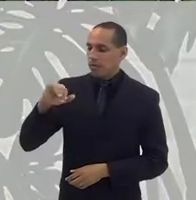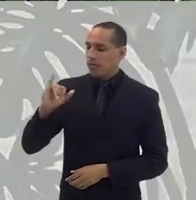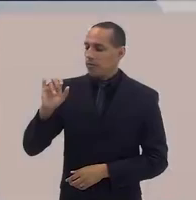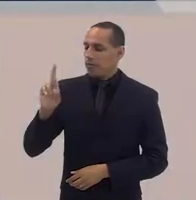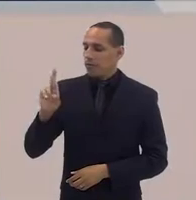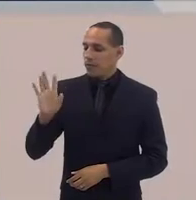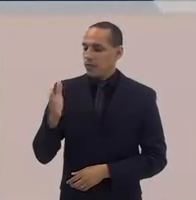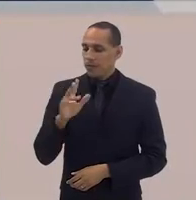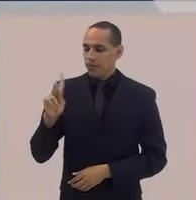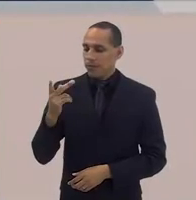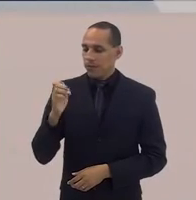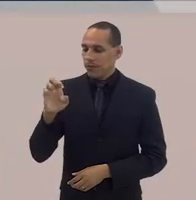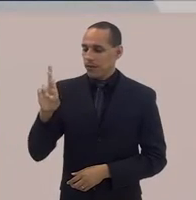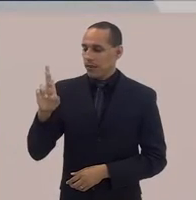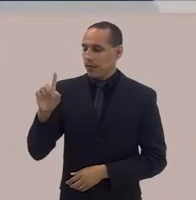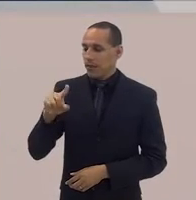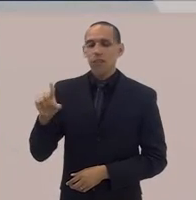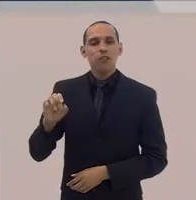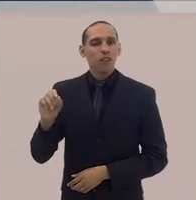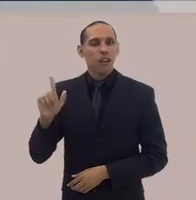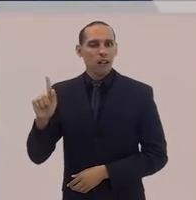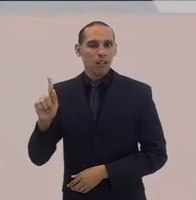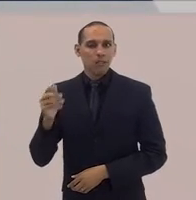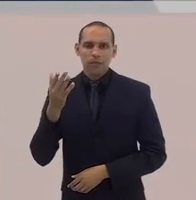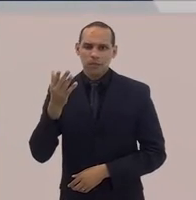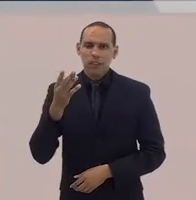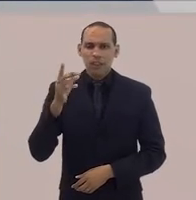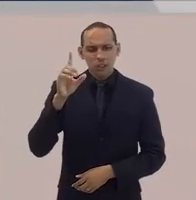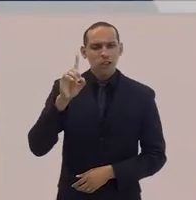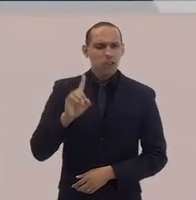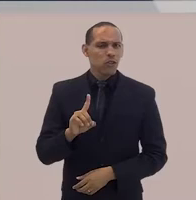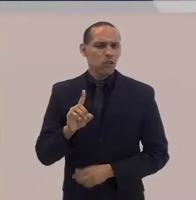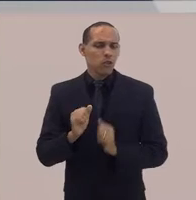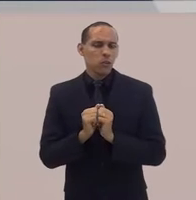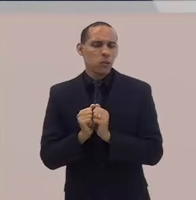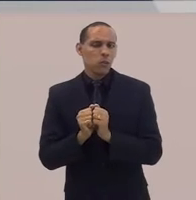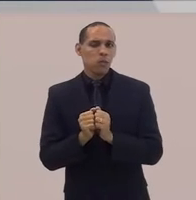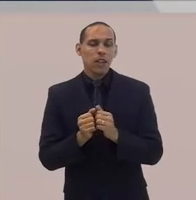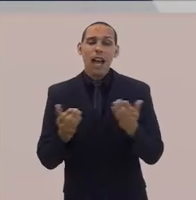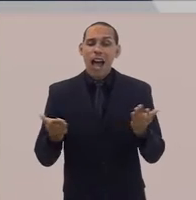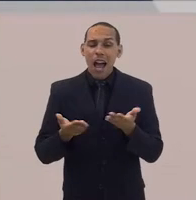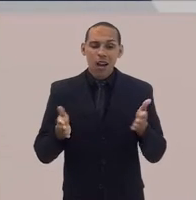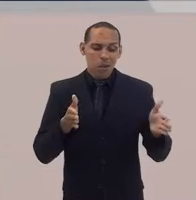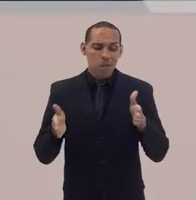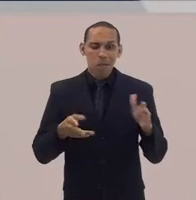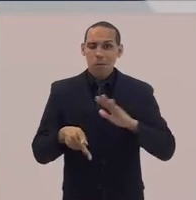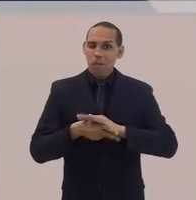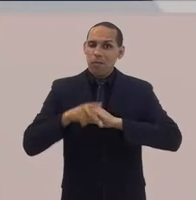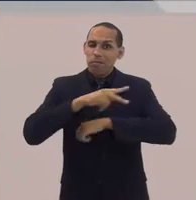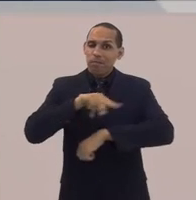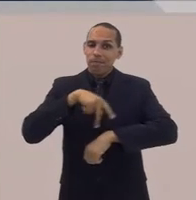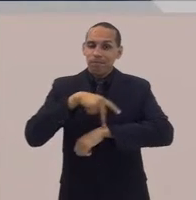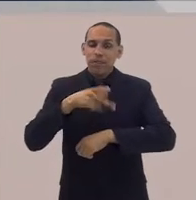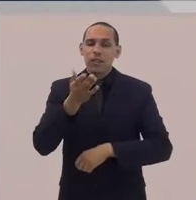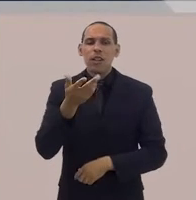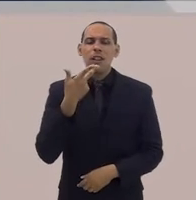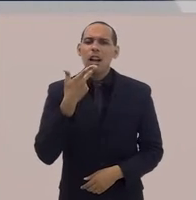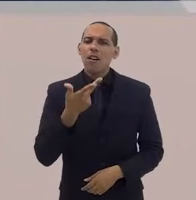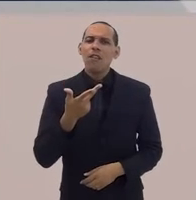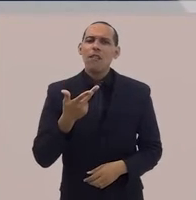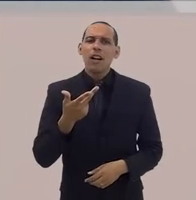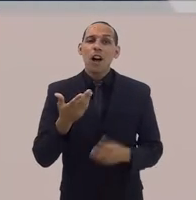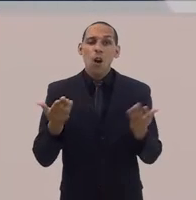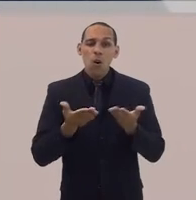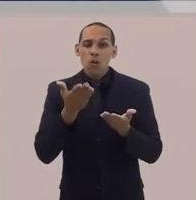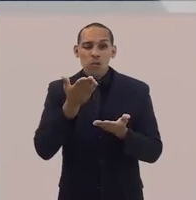E eu queria, nesse momento do nosso país, que o senhor falasse um pouco sobre